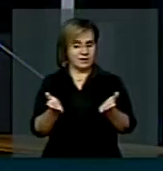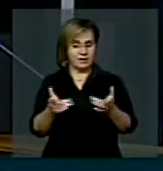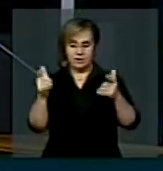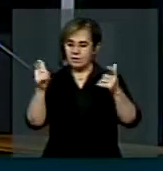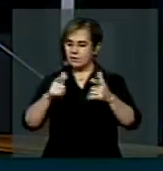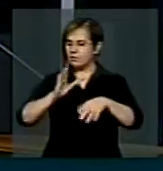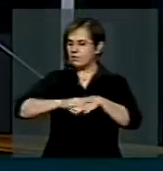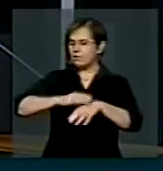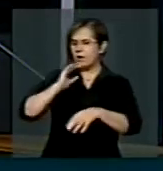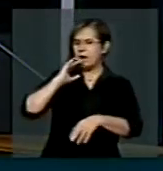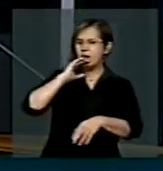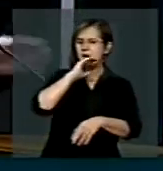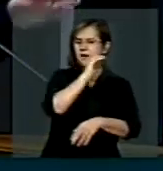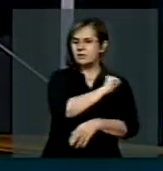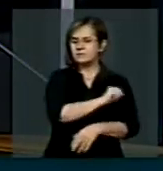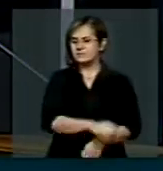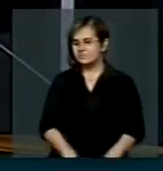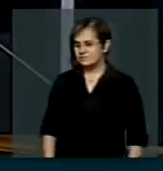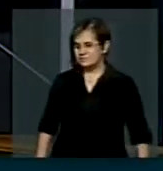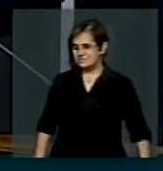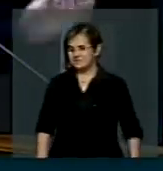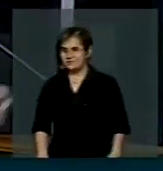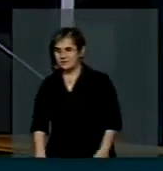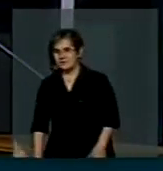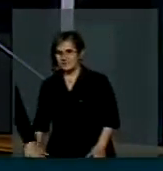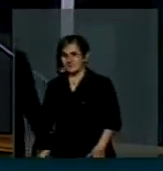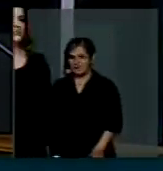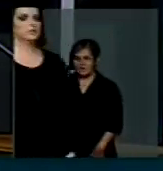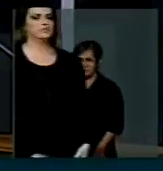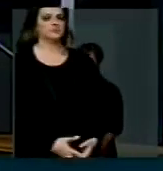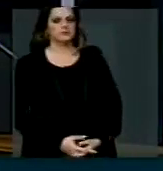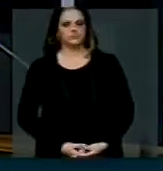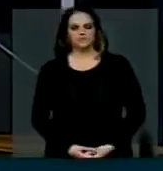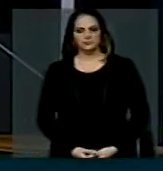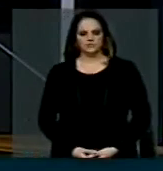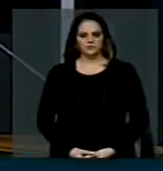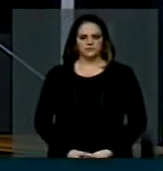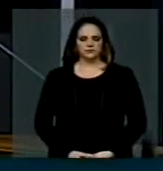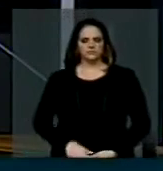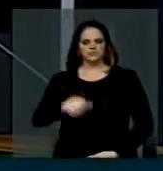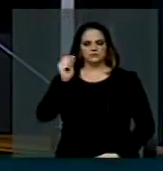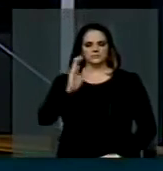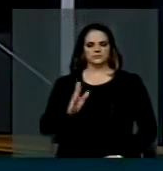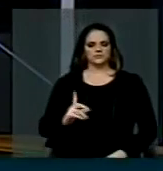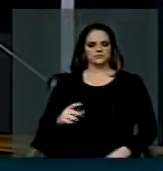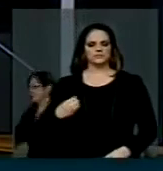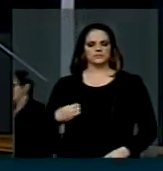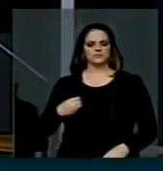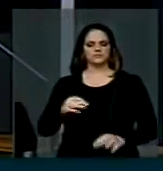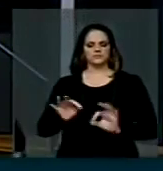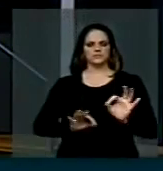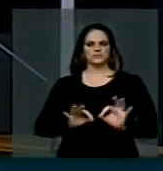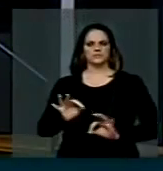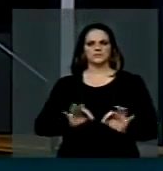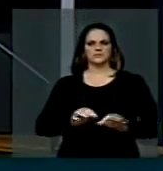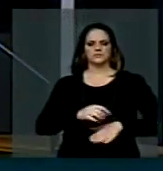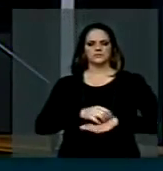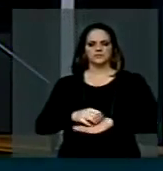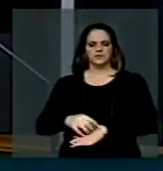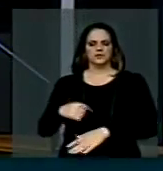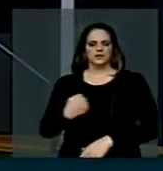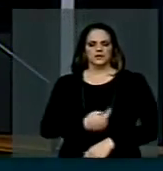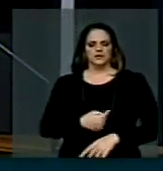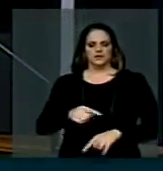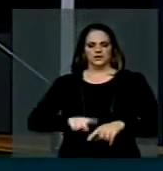mais adiantada no leste do Brasil para poder fazer o transporte dos nossos